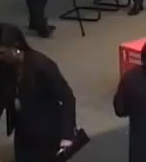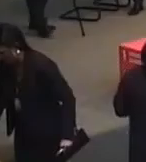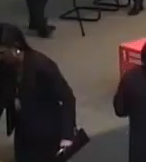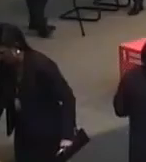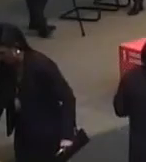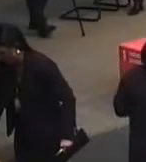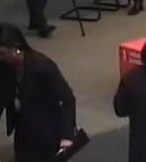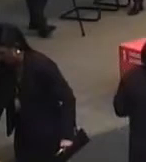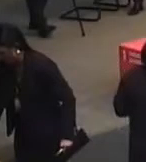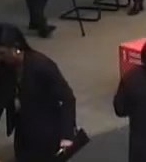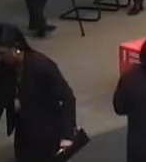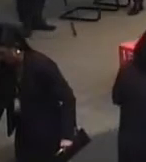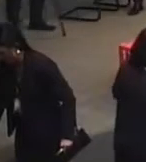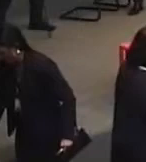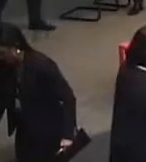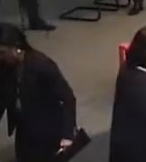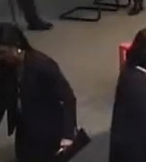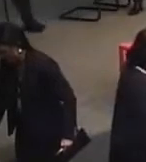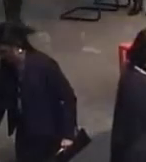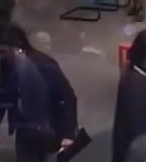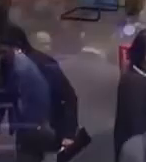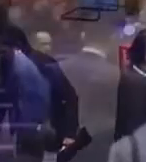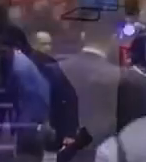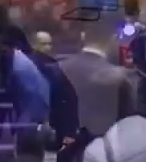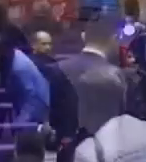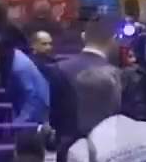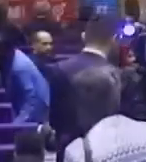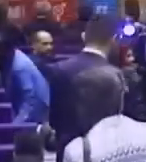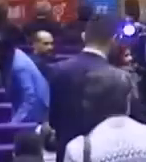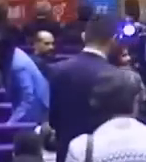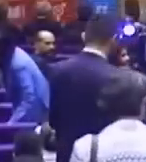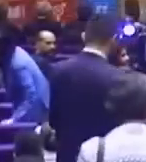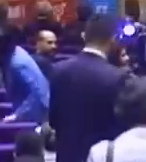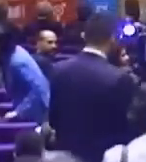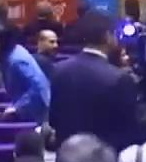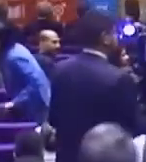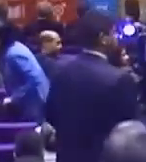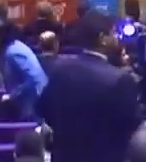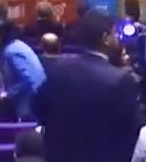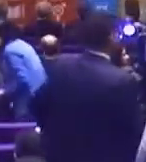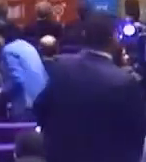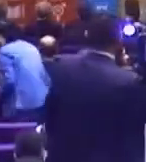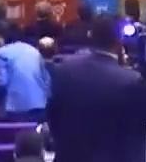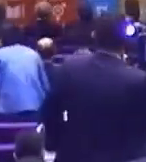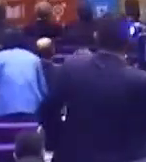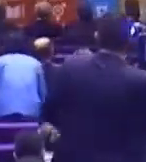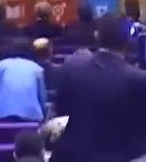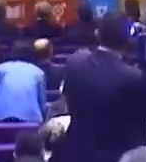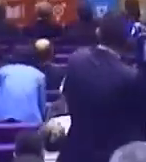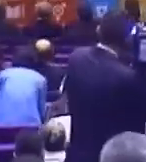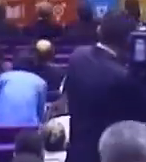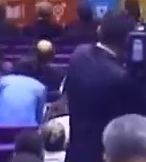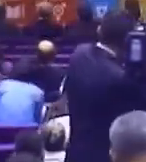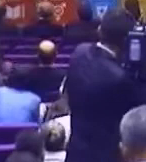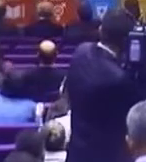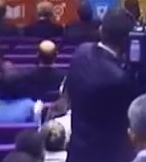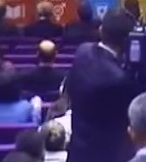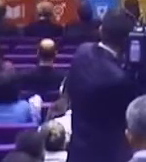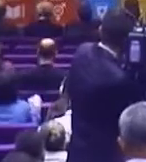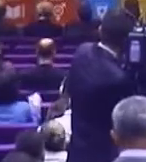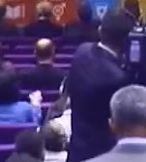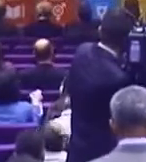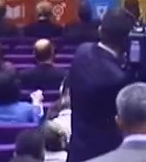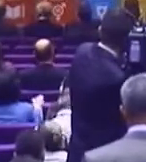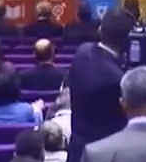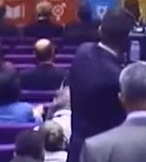Senhoras e senhores, mais uma vez, muito bom dia, sejam todos bem-vindos. Iniciamos neste momento o sexto seminário de